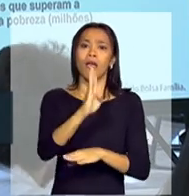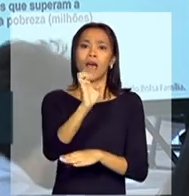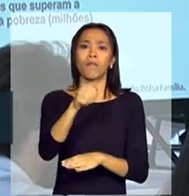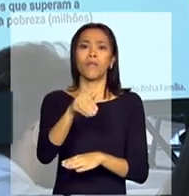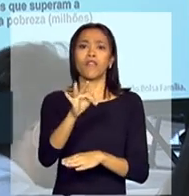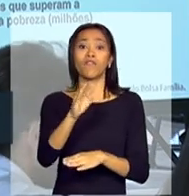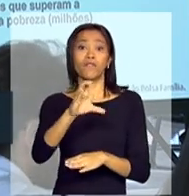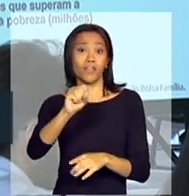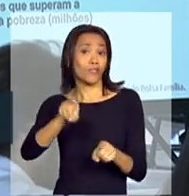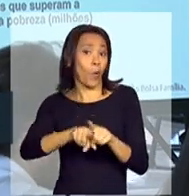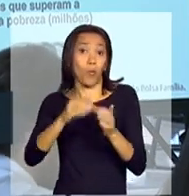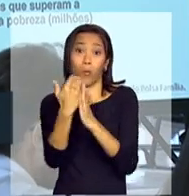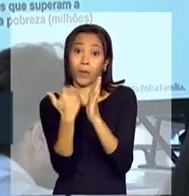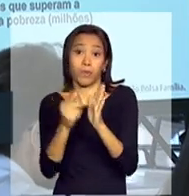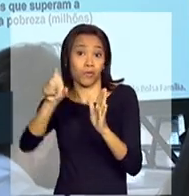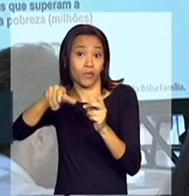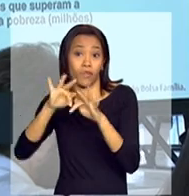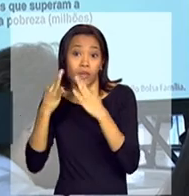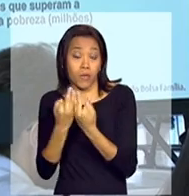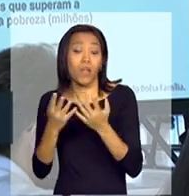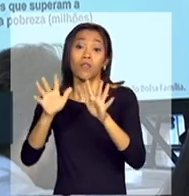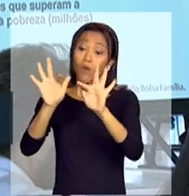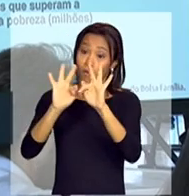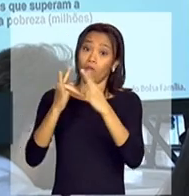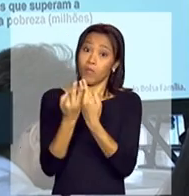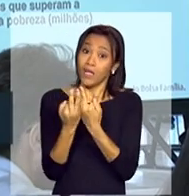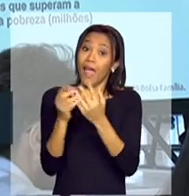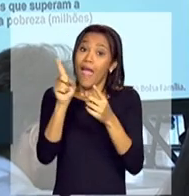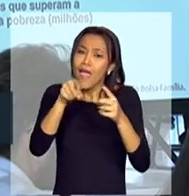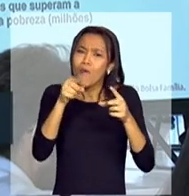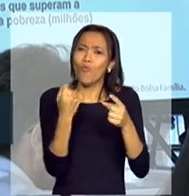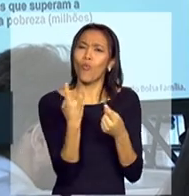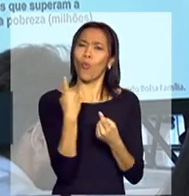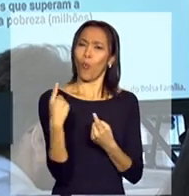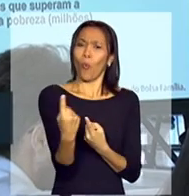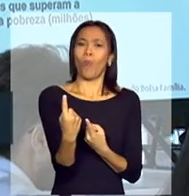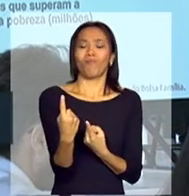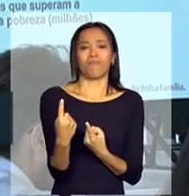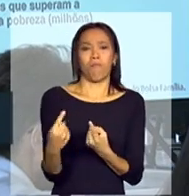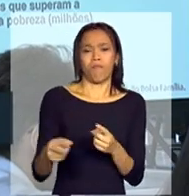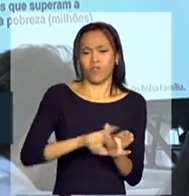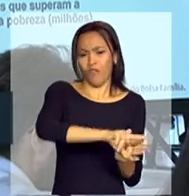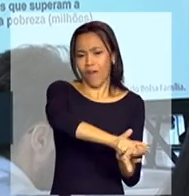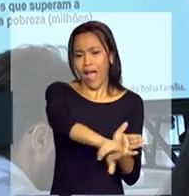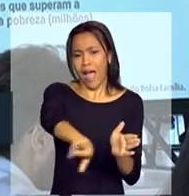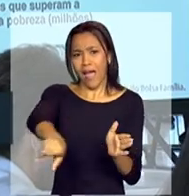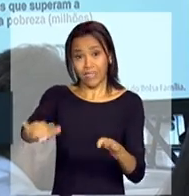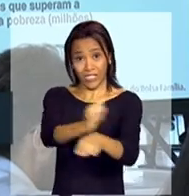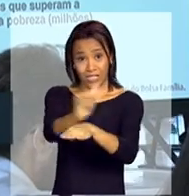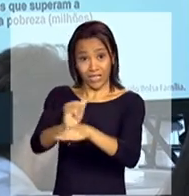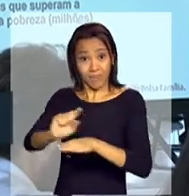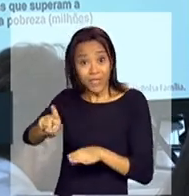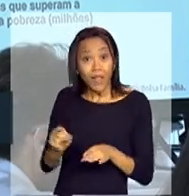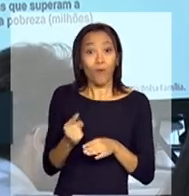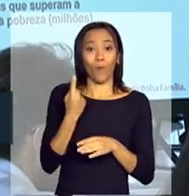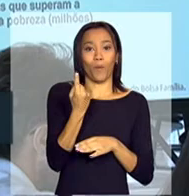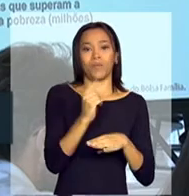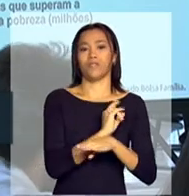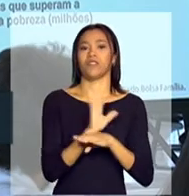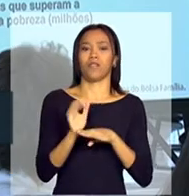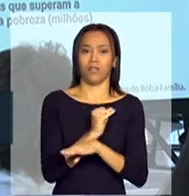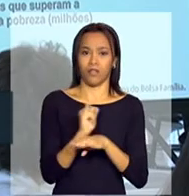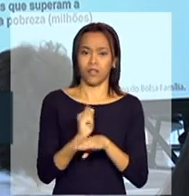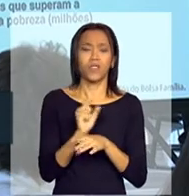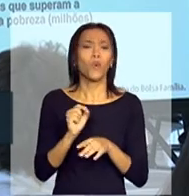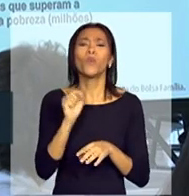que não o Bolsa Família. O Bolsa Família, com muito orgulho, é uma parte desse processo que tirou milhões e milhões da extrema pobreza. O